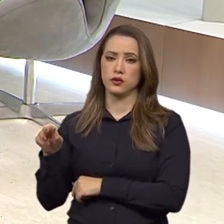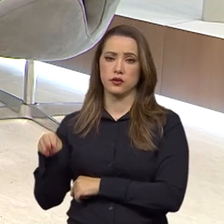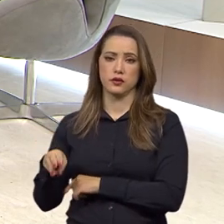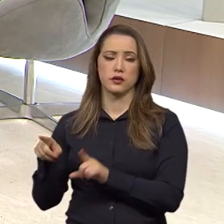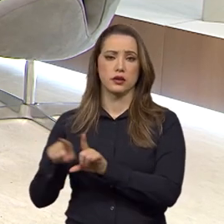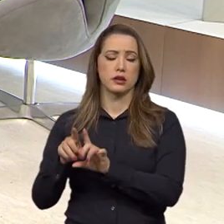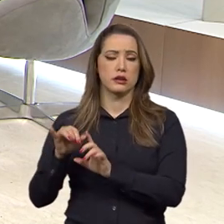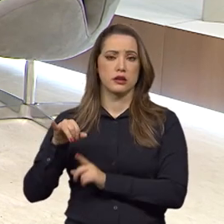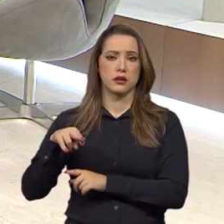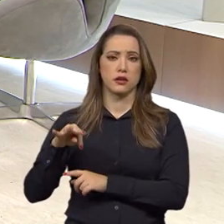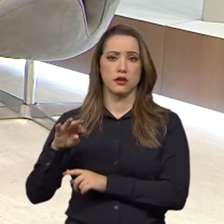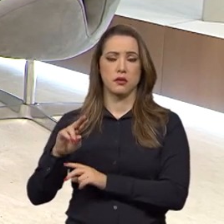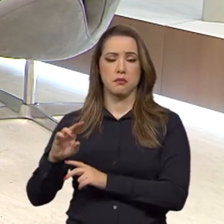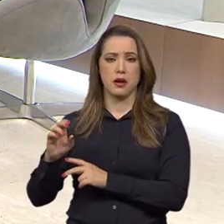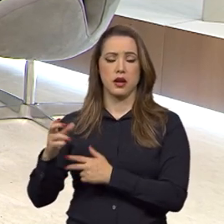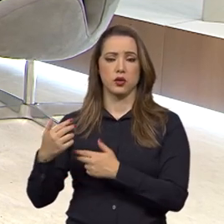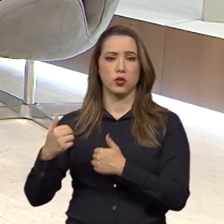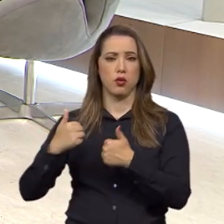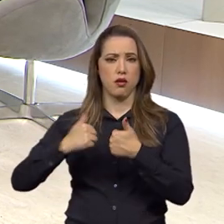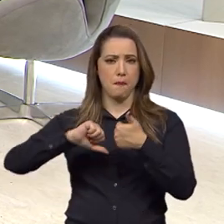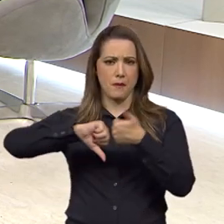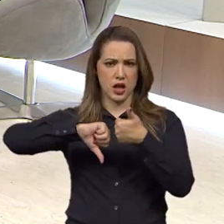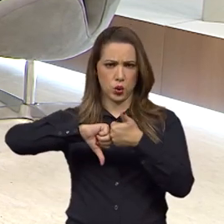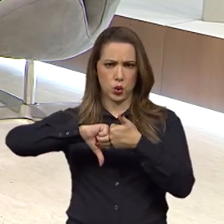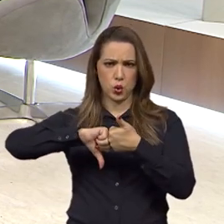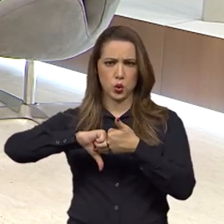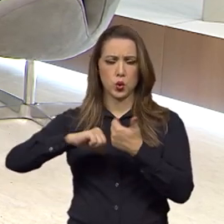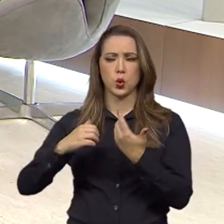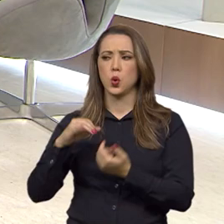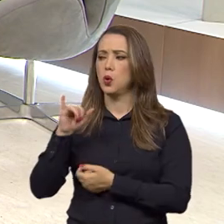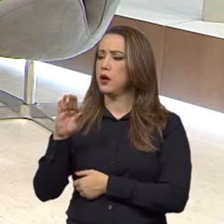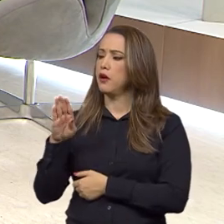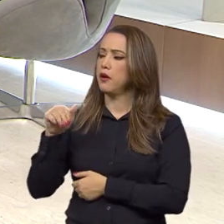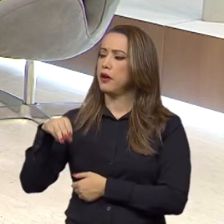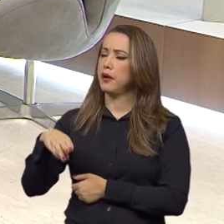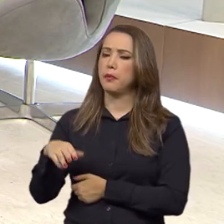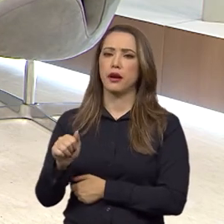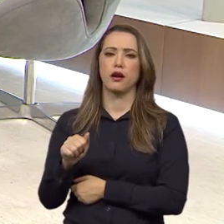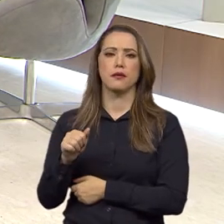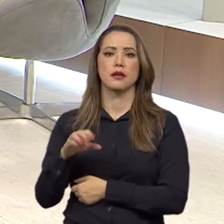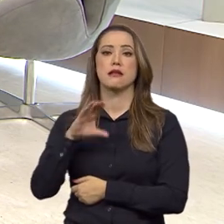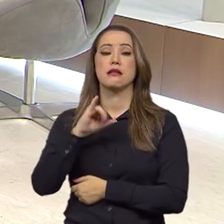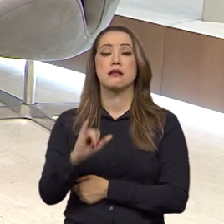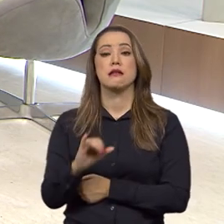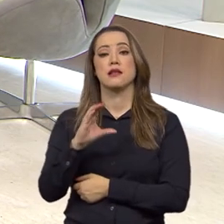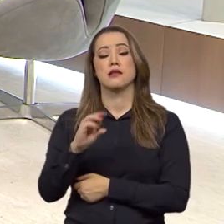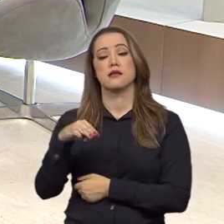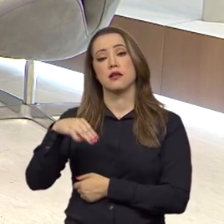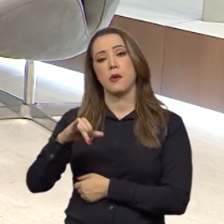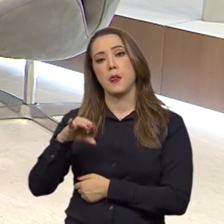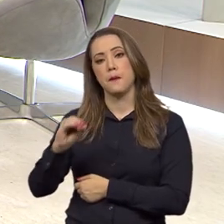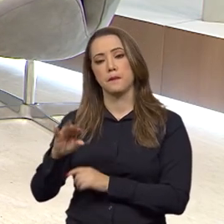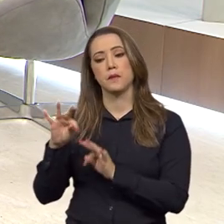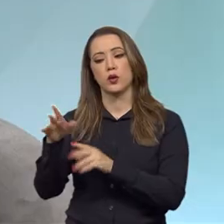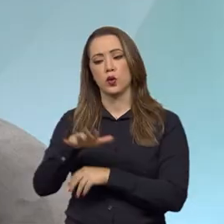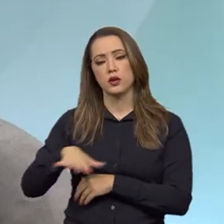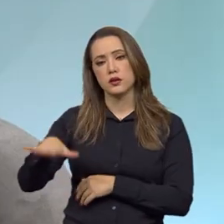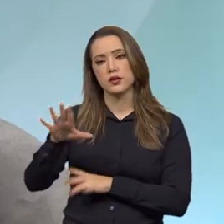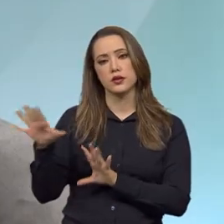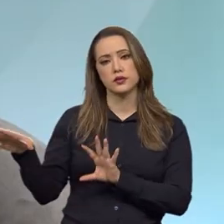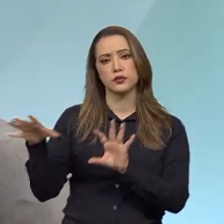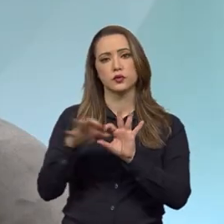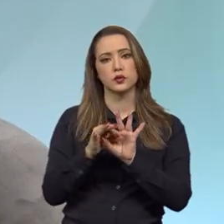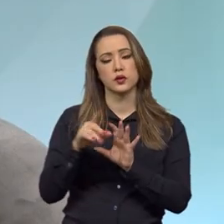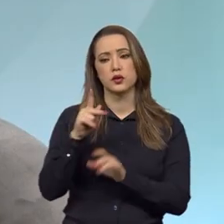Inmetro, CAD, Ibama e CMBIL, todas essas vinculadas à Procuradoria Geral Federal